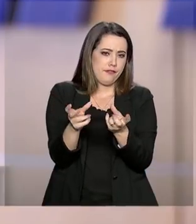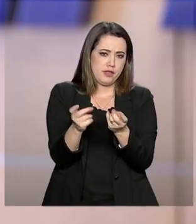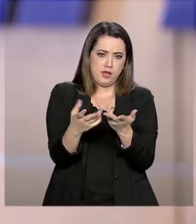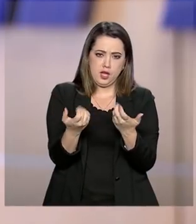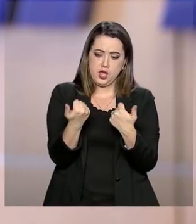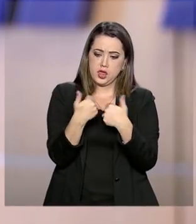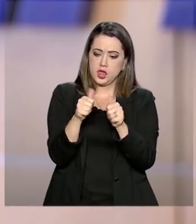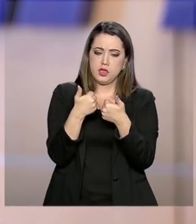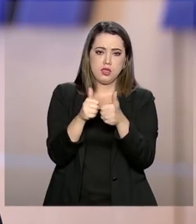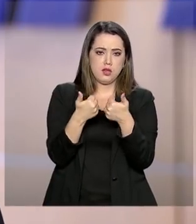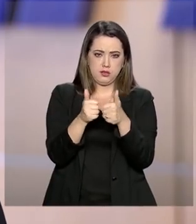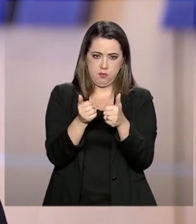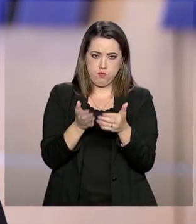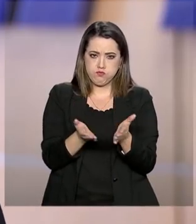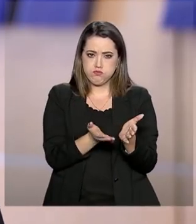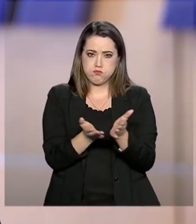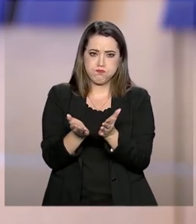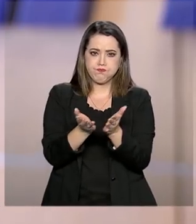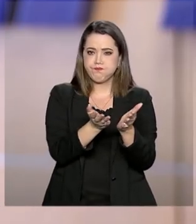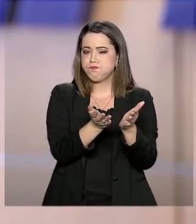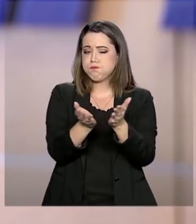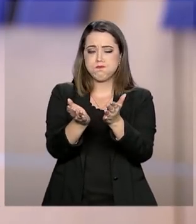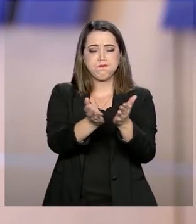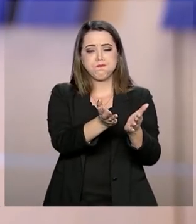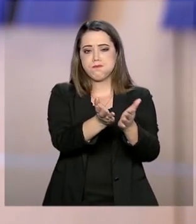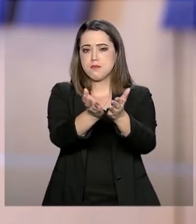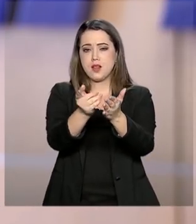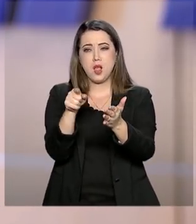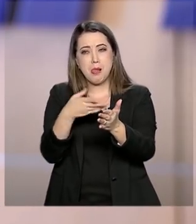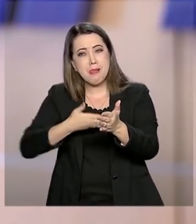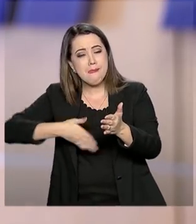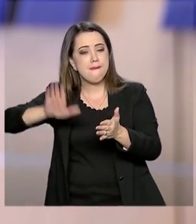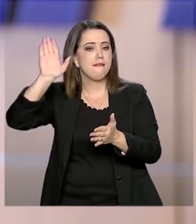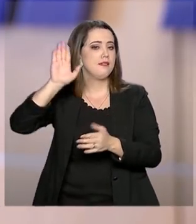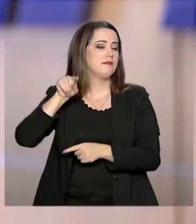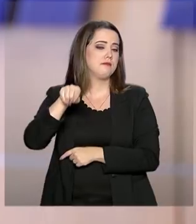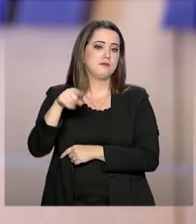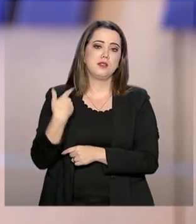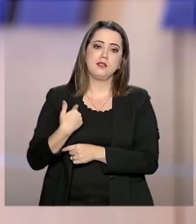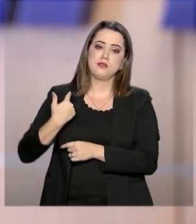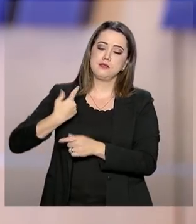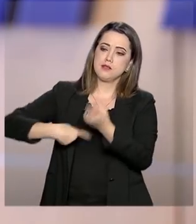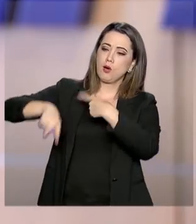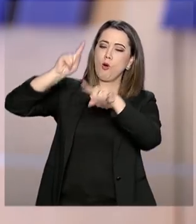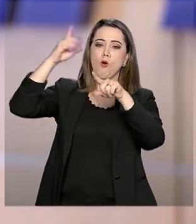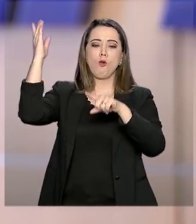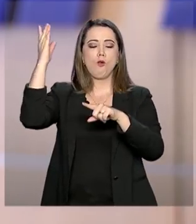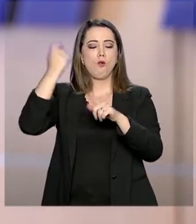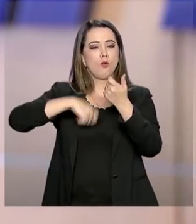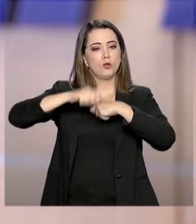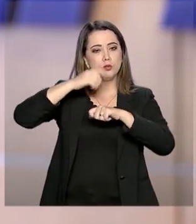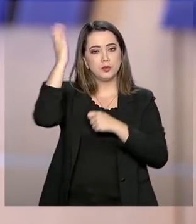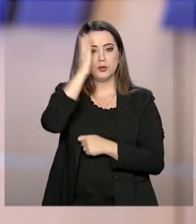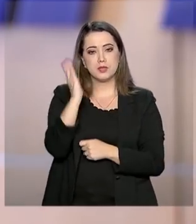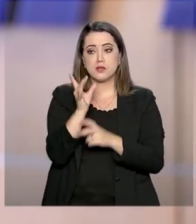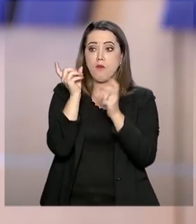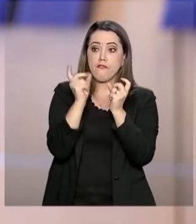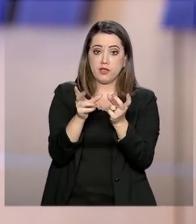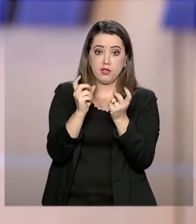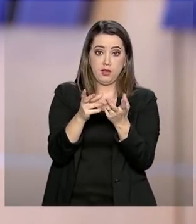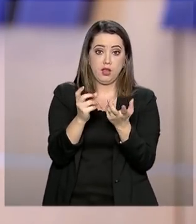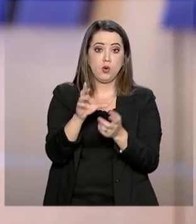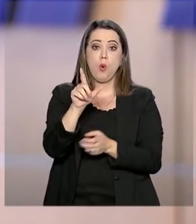estrada em 2020. Ela vai permitir alavancar a economia do país, exportando grãos e